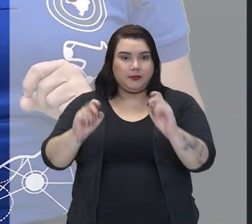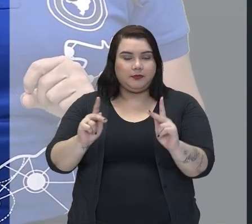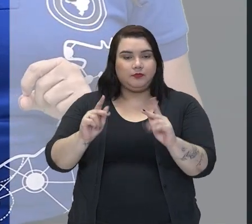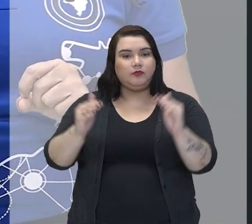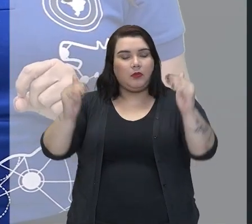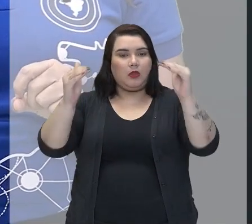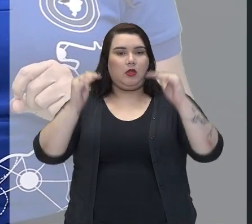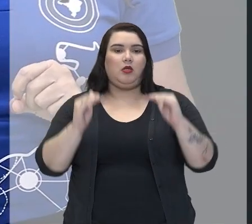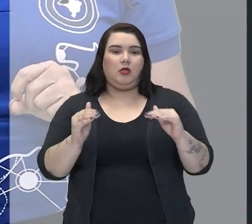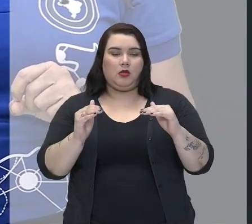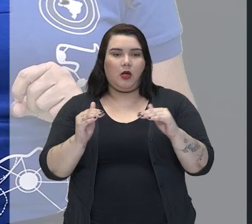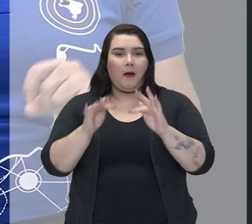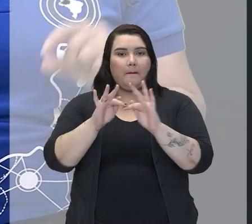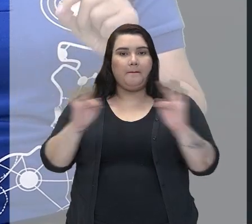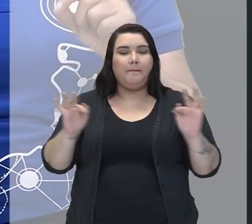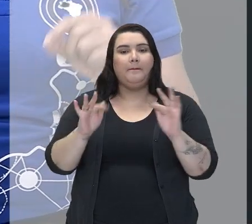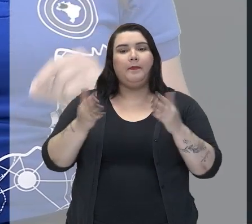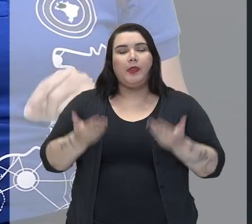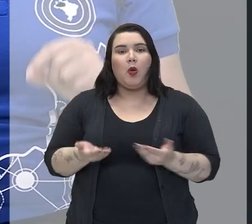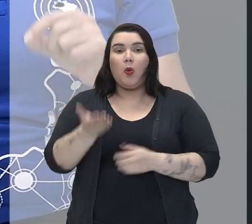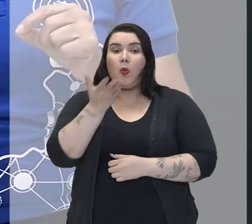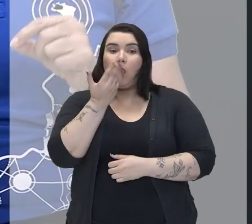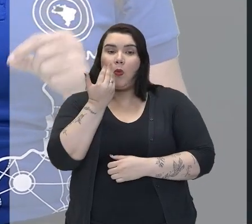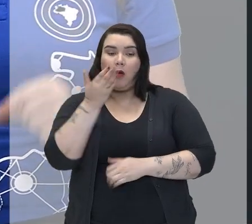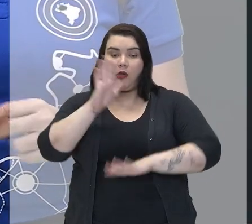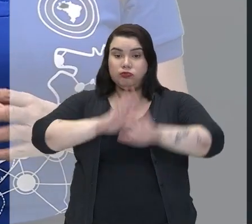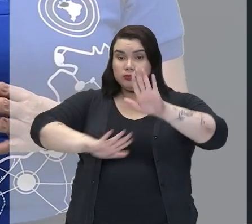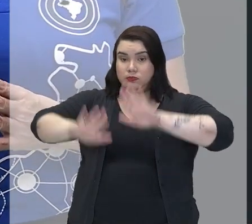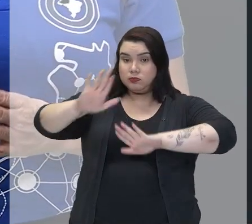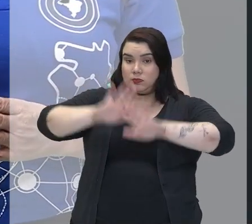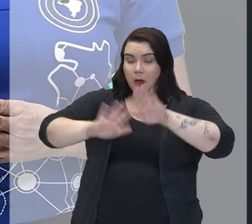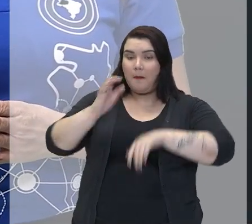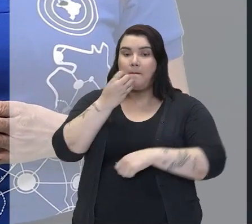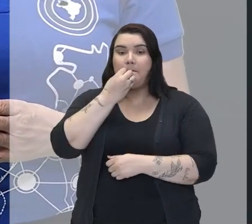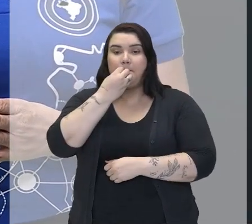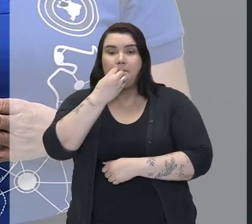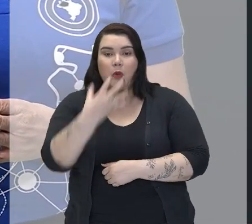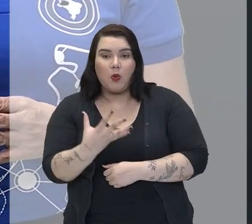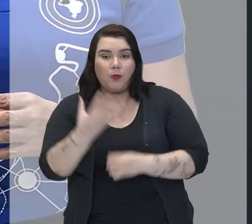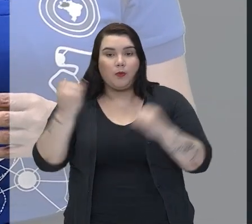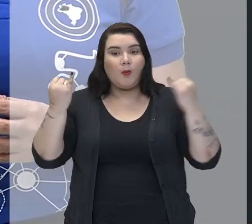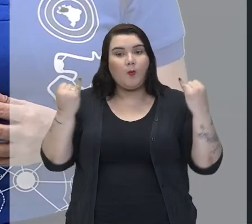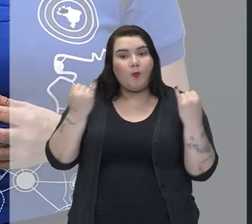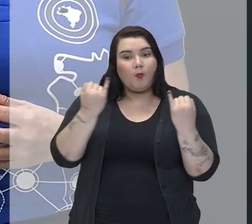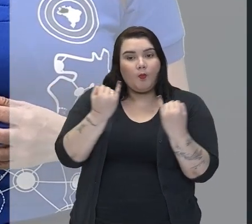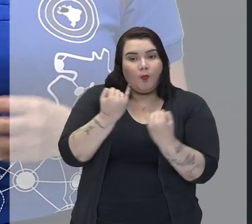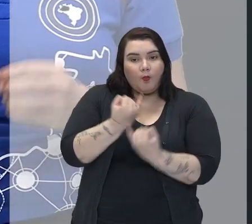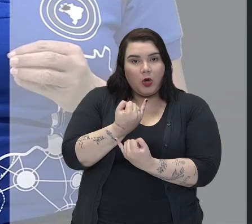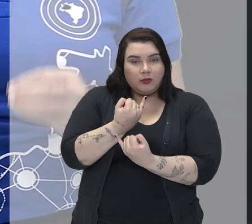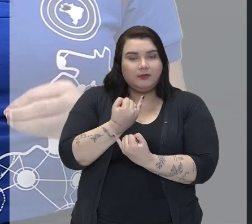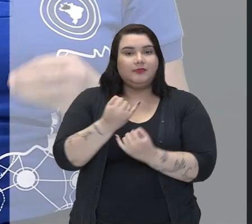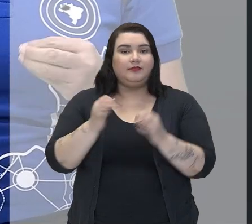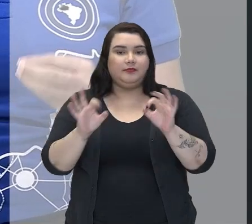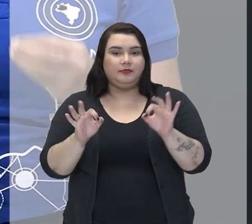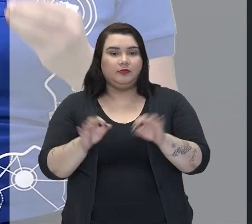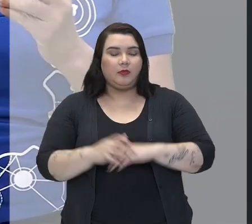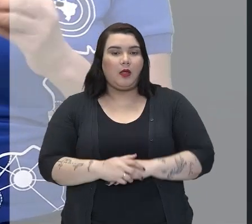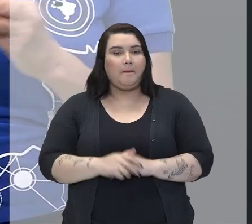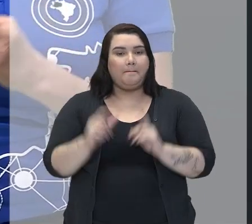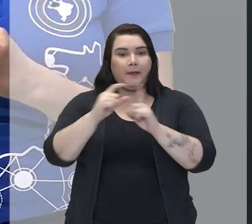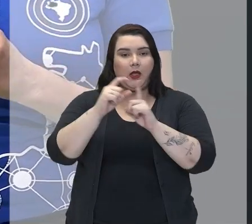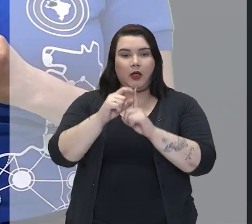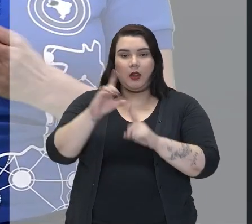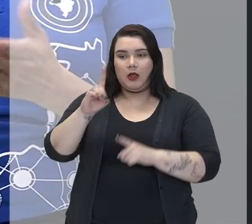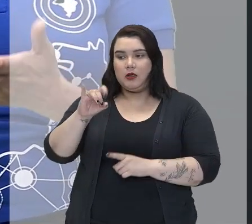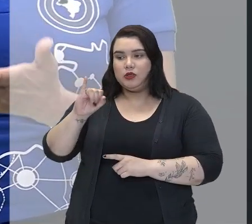mesma coisa com dieta. Dieta é bom para emagrecer. Dieta. A dieta